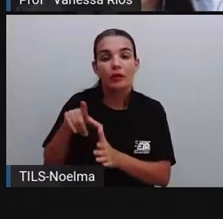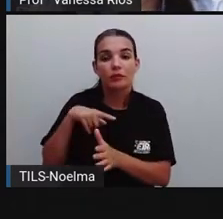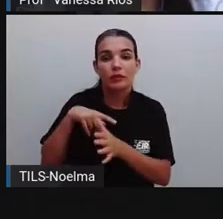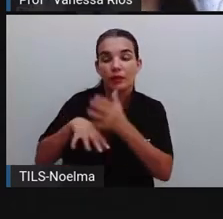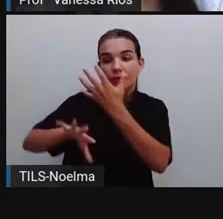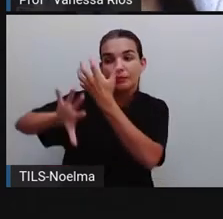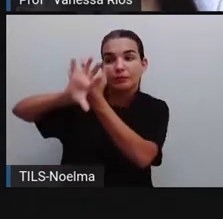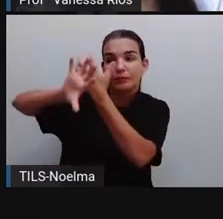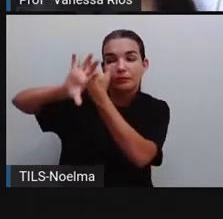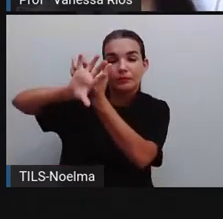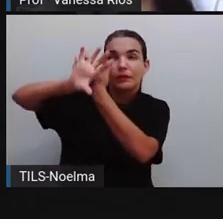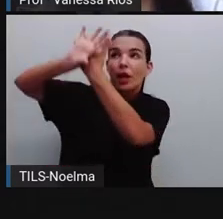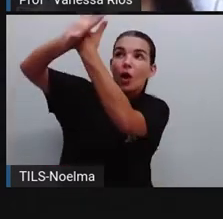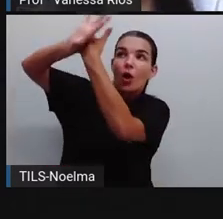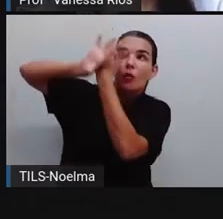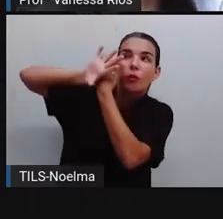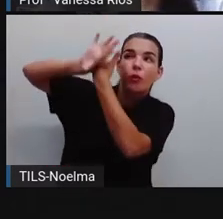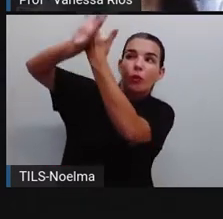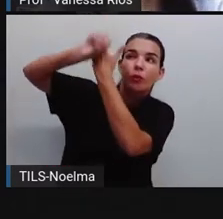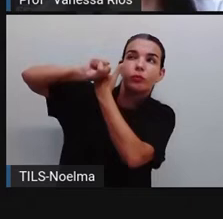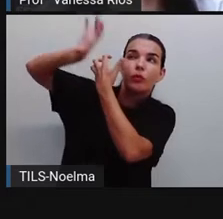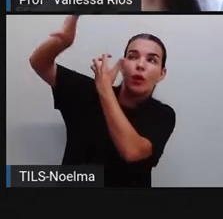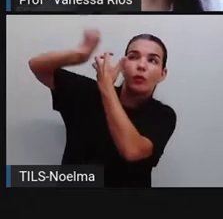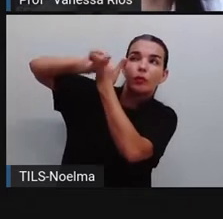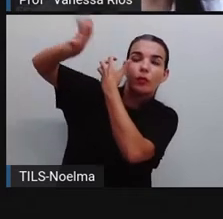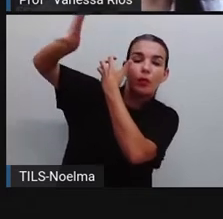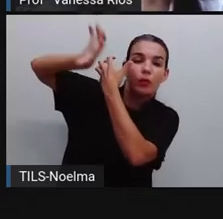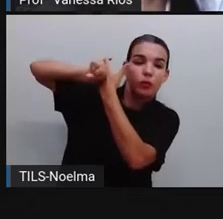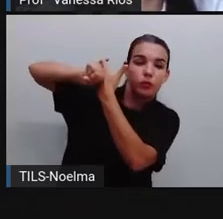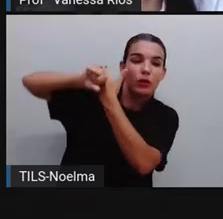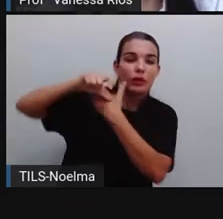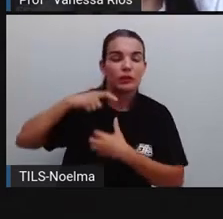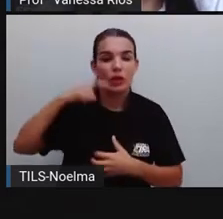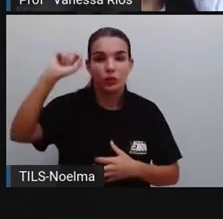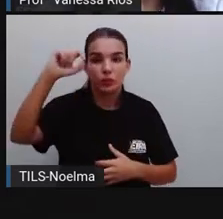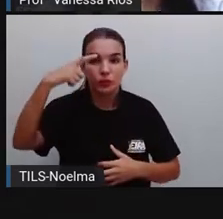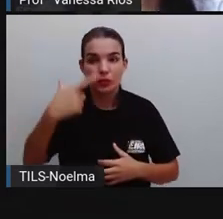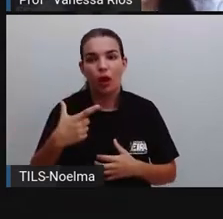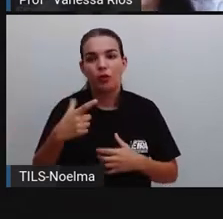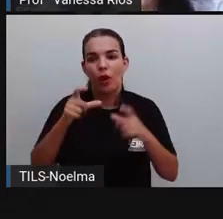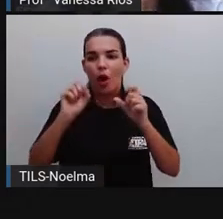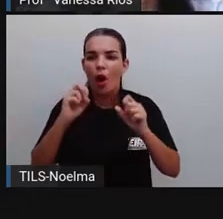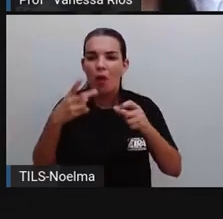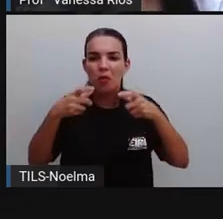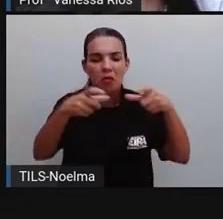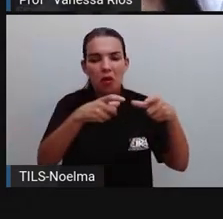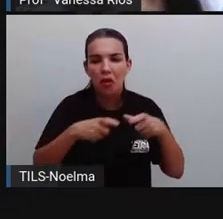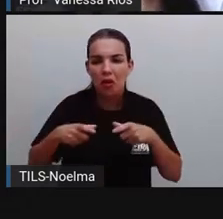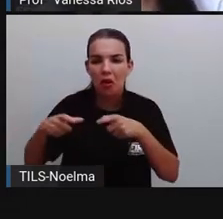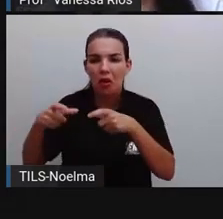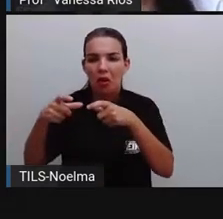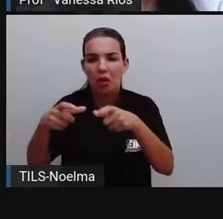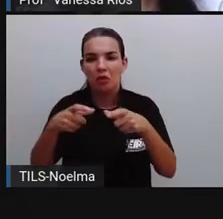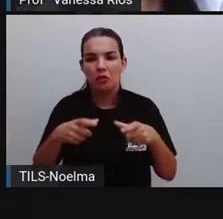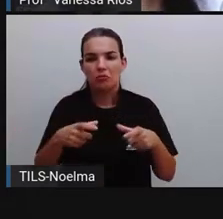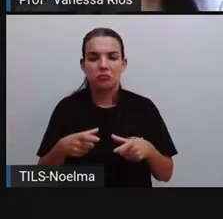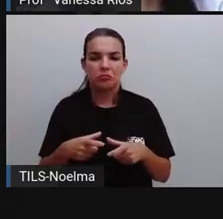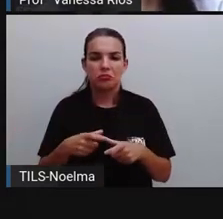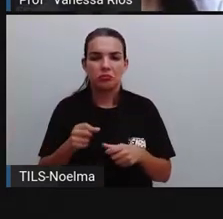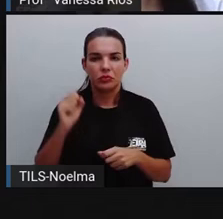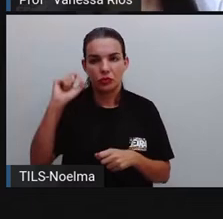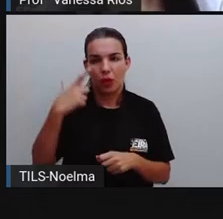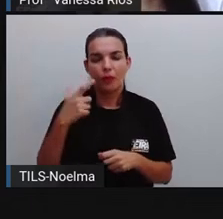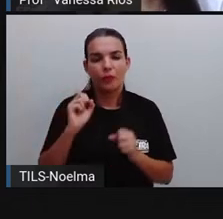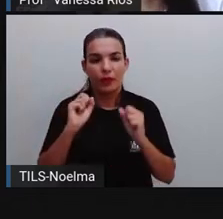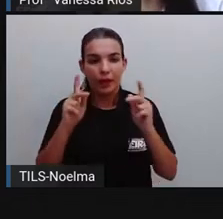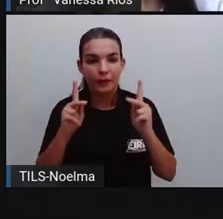as placas que são colocadas nos telhados aí das residências ou dos locais que desejam, né? Capitar a energia do sol.